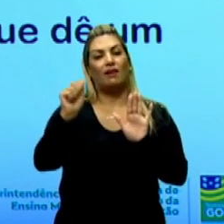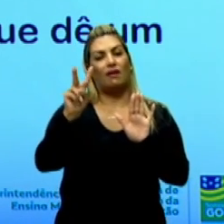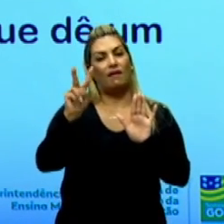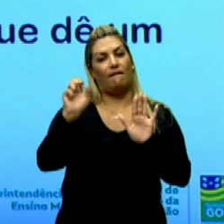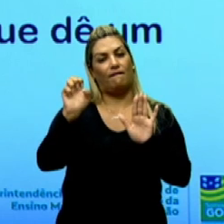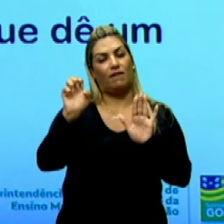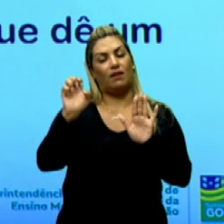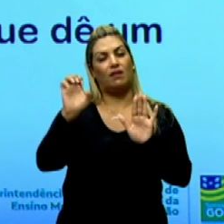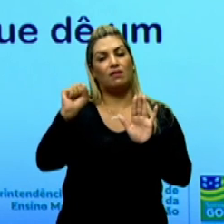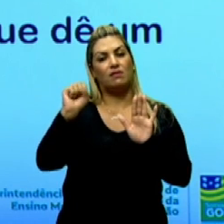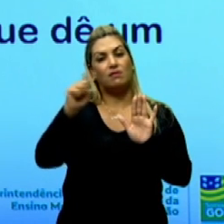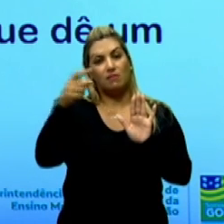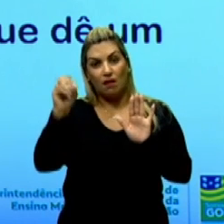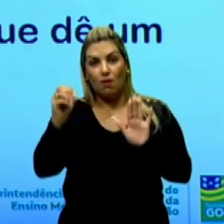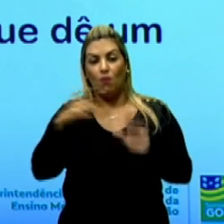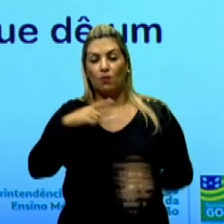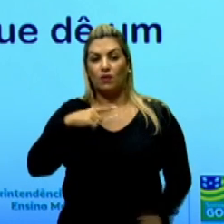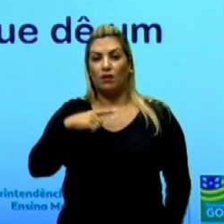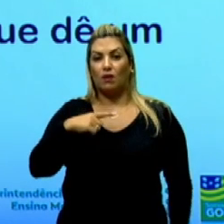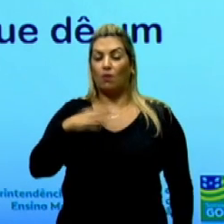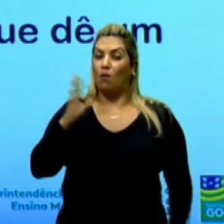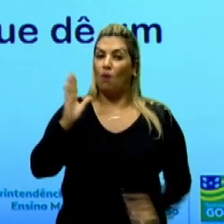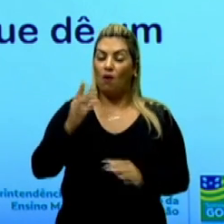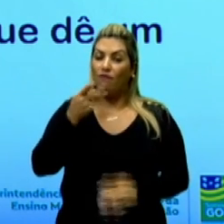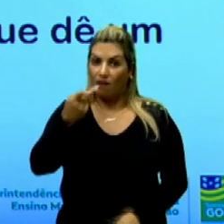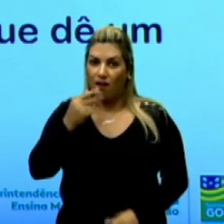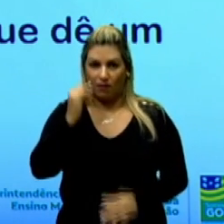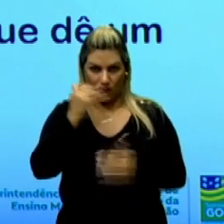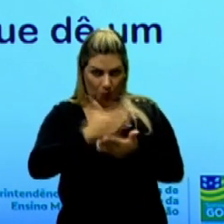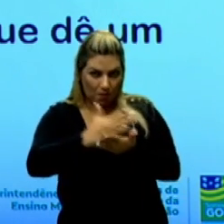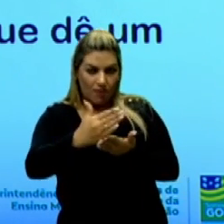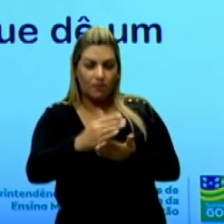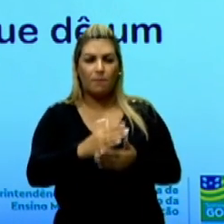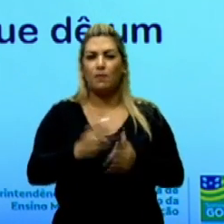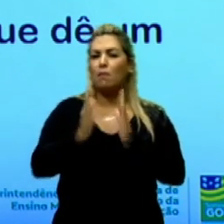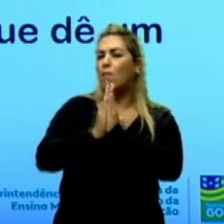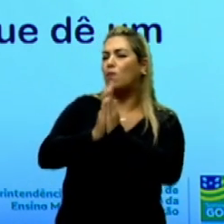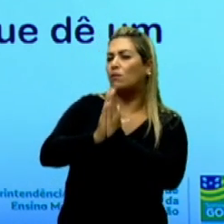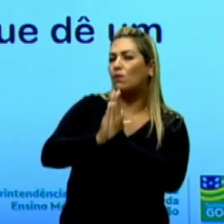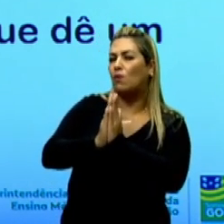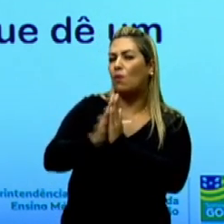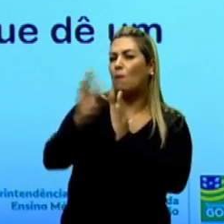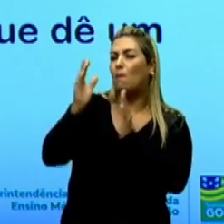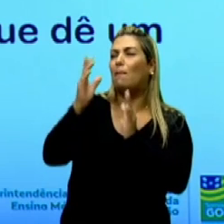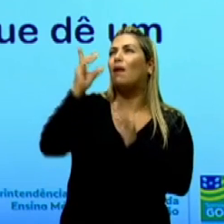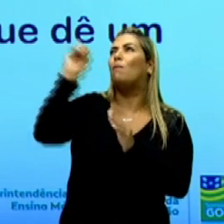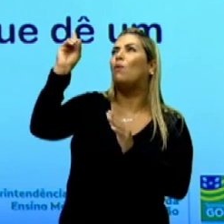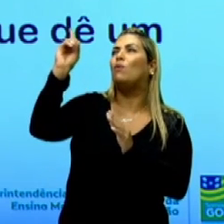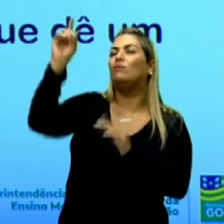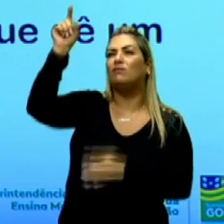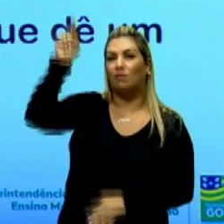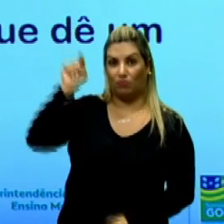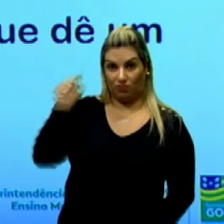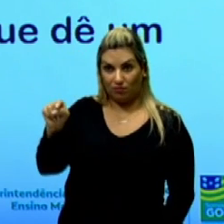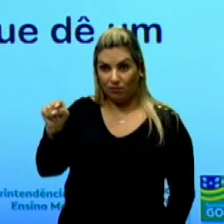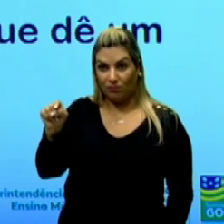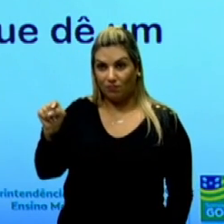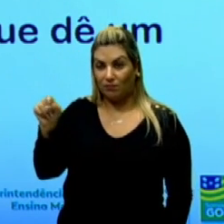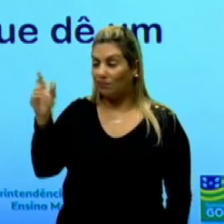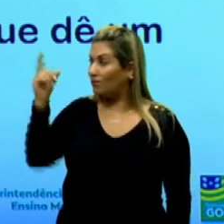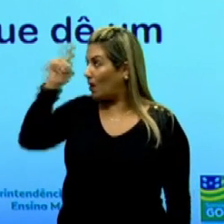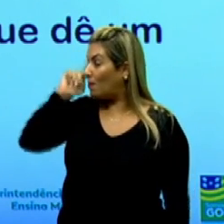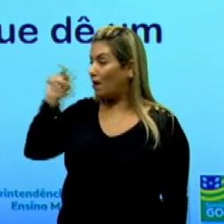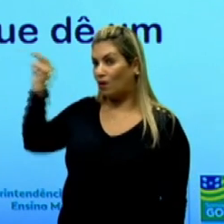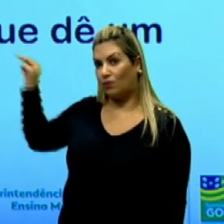chamamento ao proprietário. Meu senhor, pelo amor de Deus. E a exclamação expressa, justamente, esse clamor.